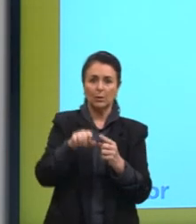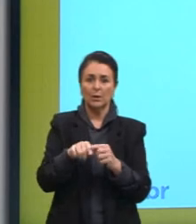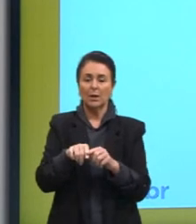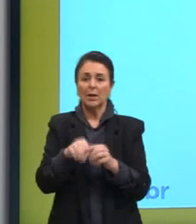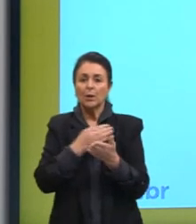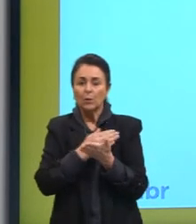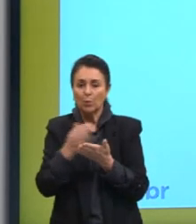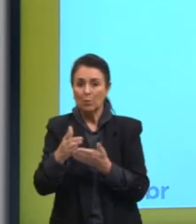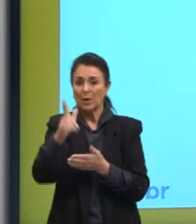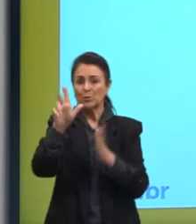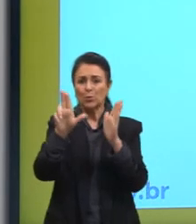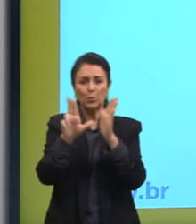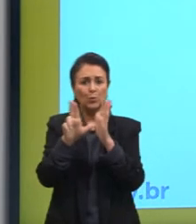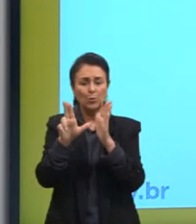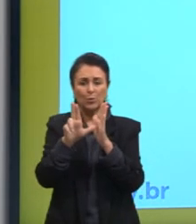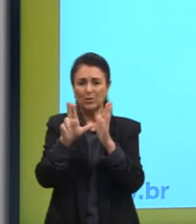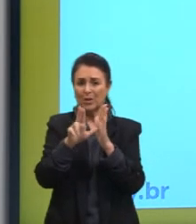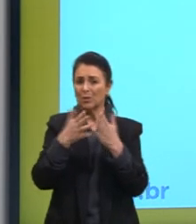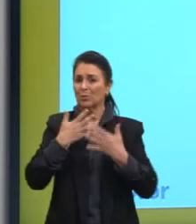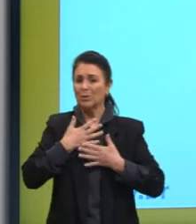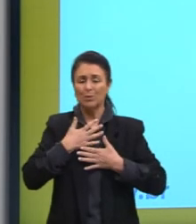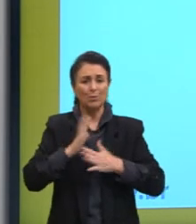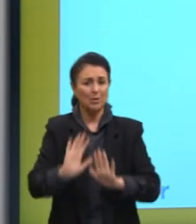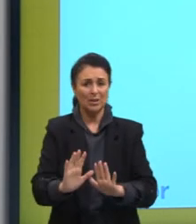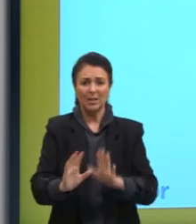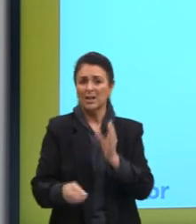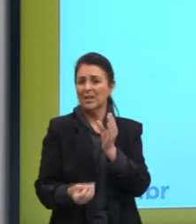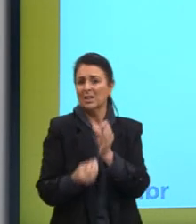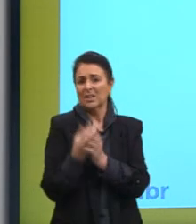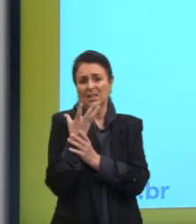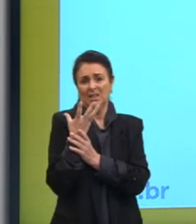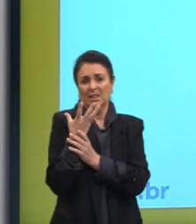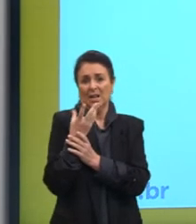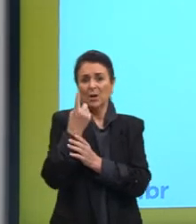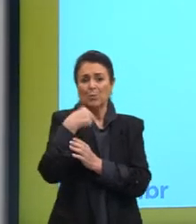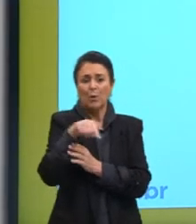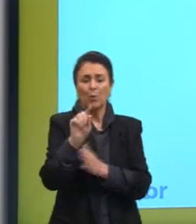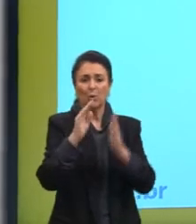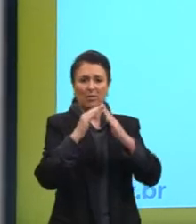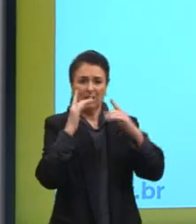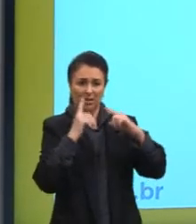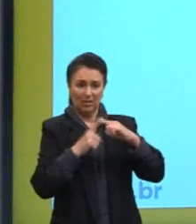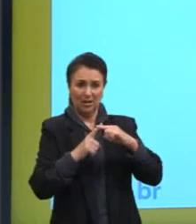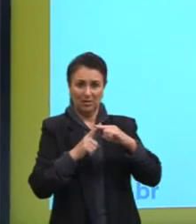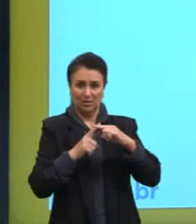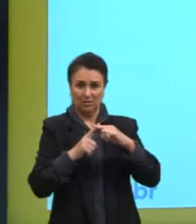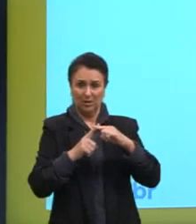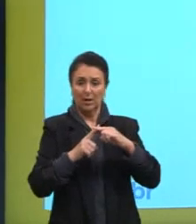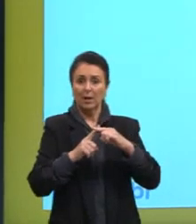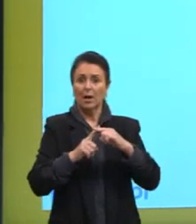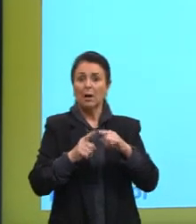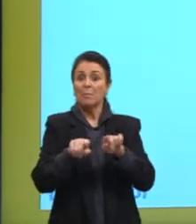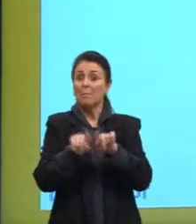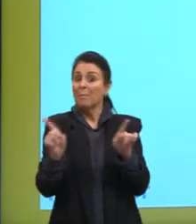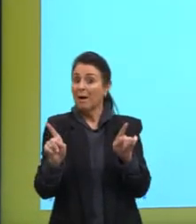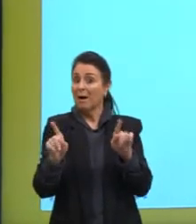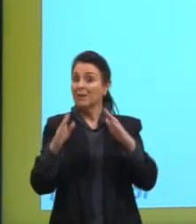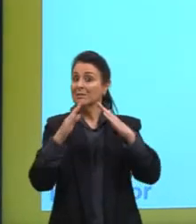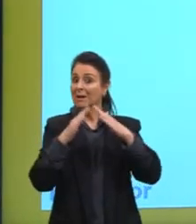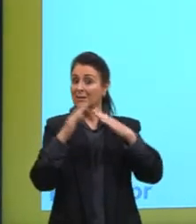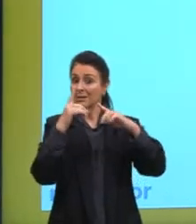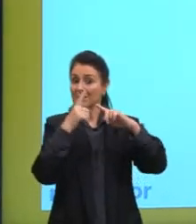não desejava criar uma outra igreja, ele desejava fazer uma crítica. Mas, como a igreja católica se fecha a essa crítica